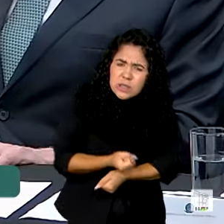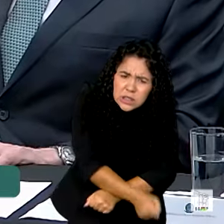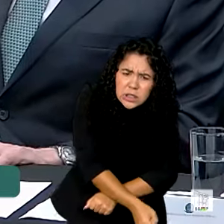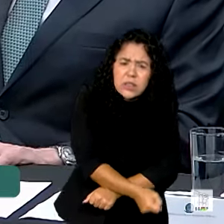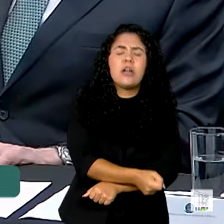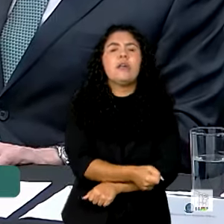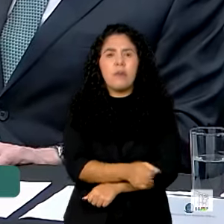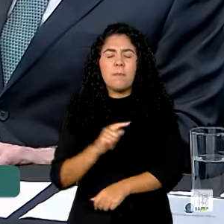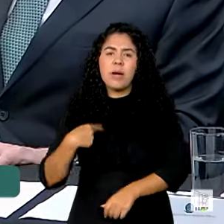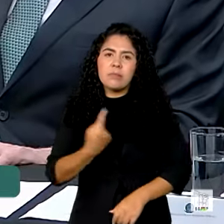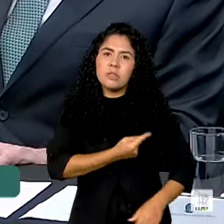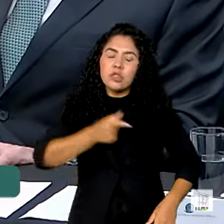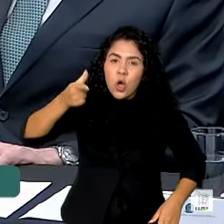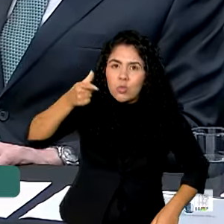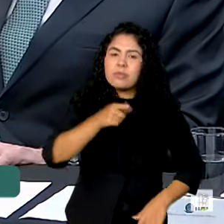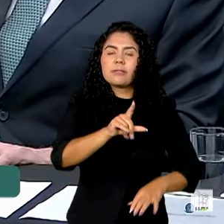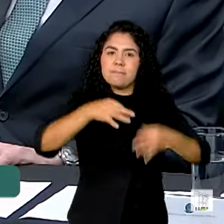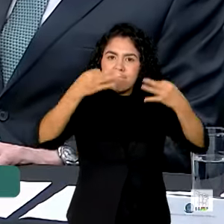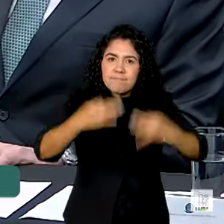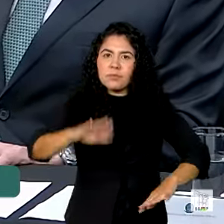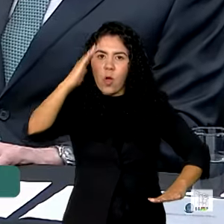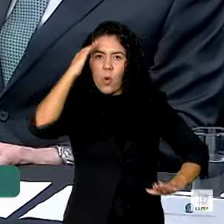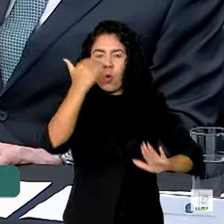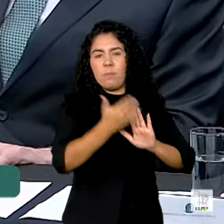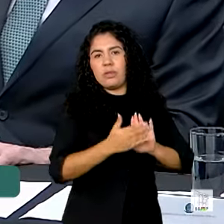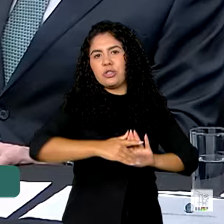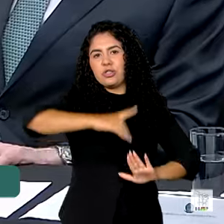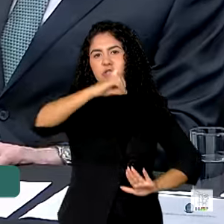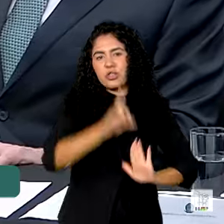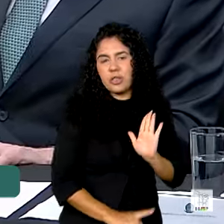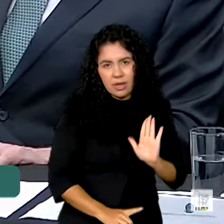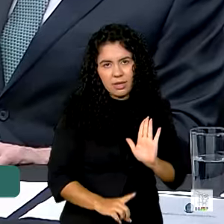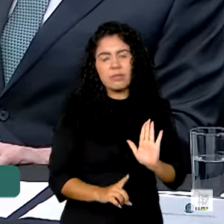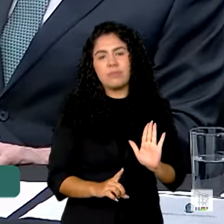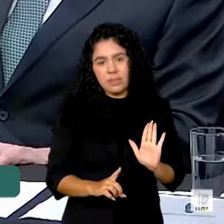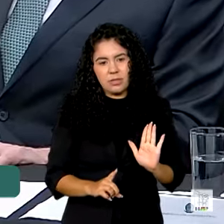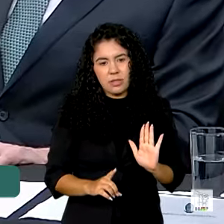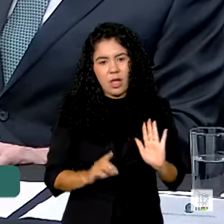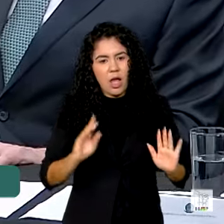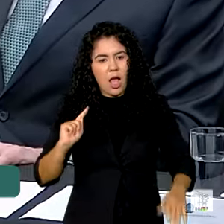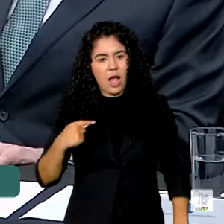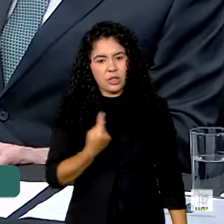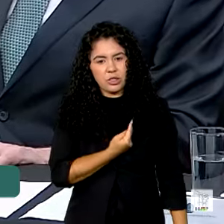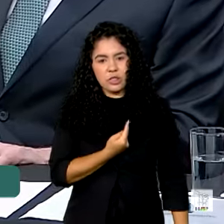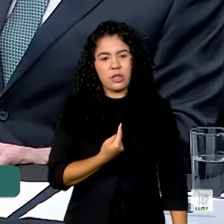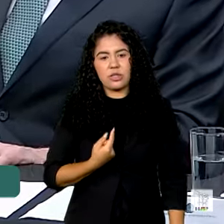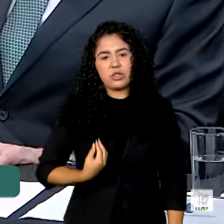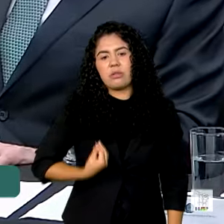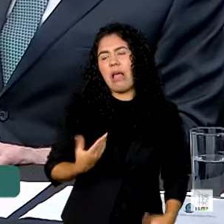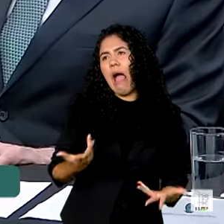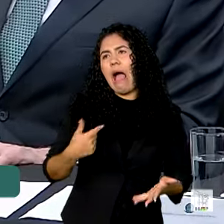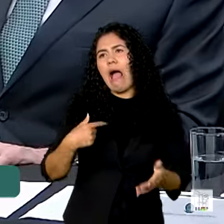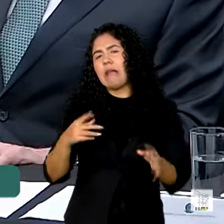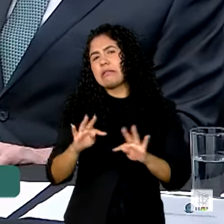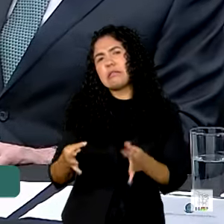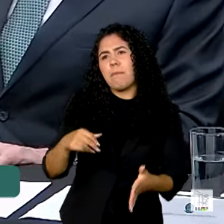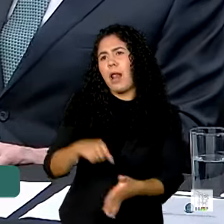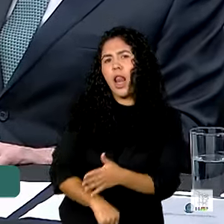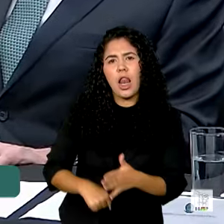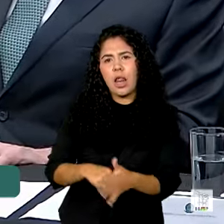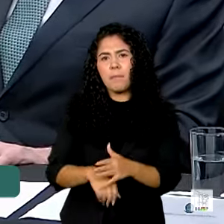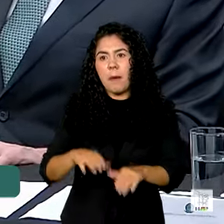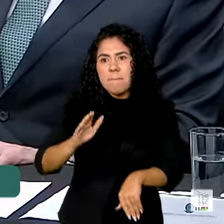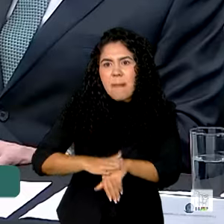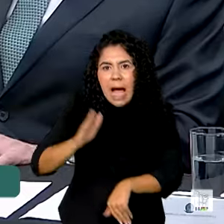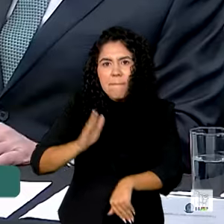possa fazer cumprir esse direito. A gente não está aqui fazendo uma luta por um direito a